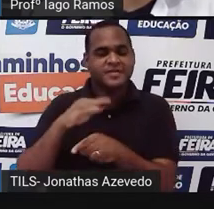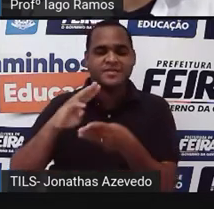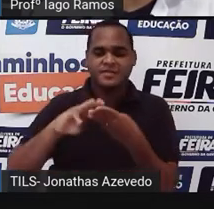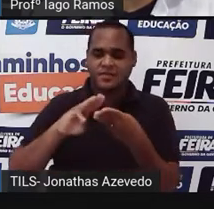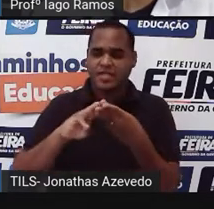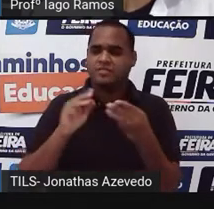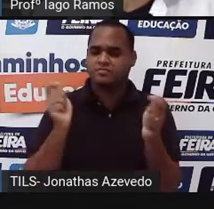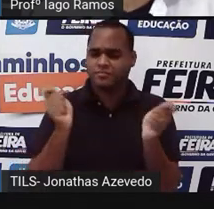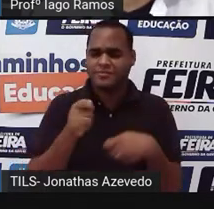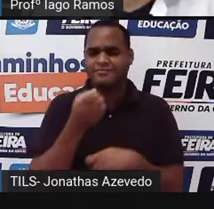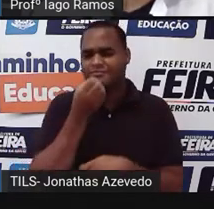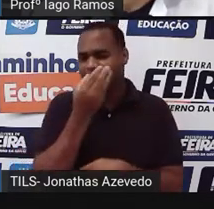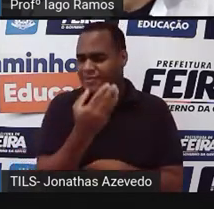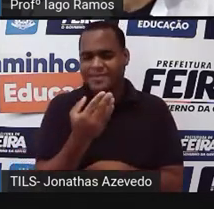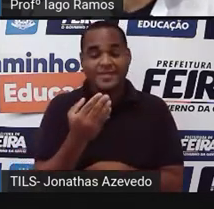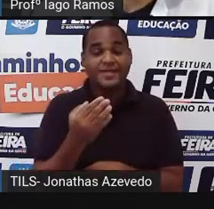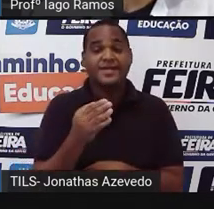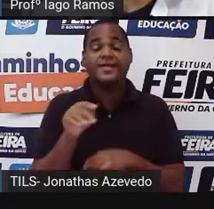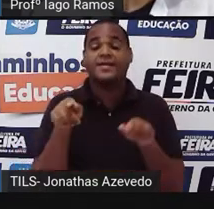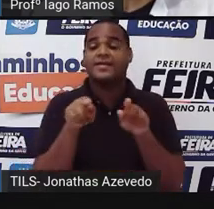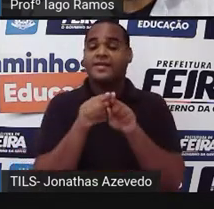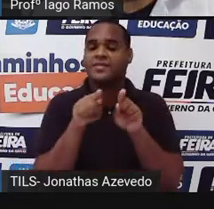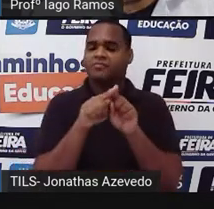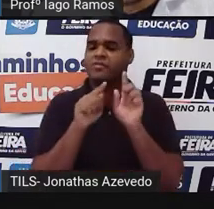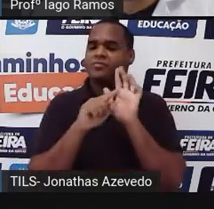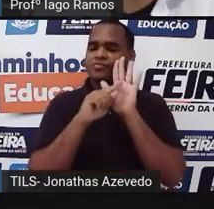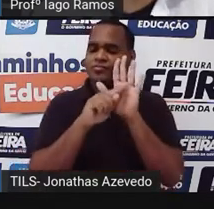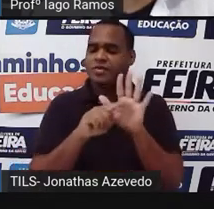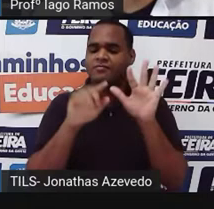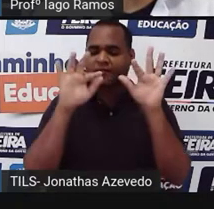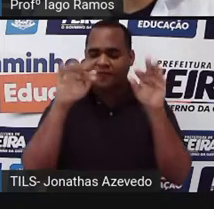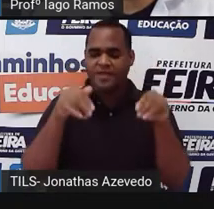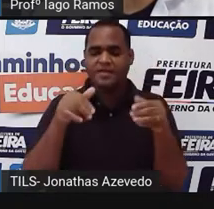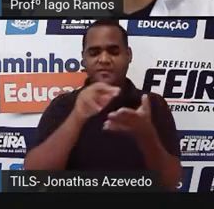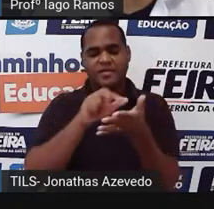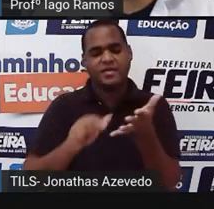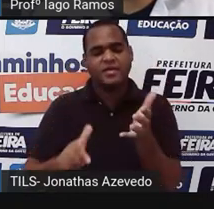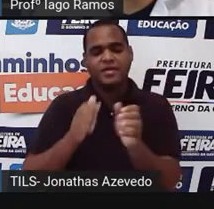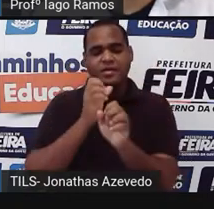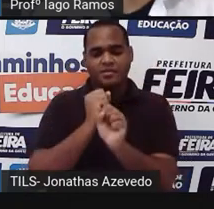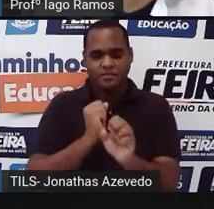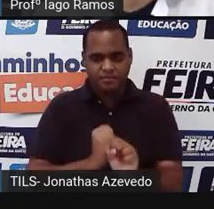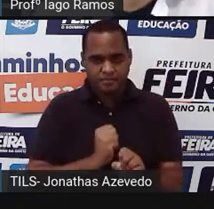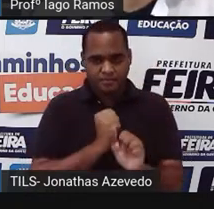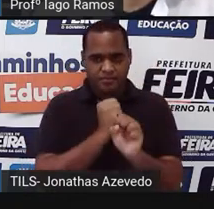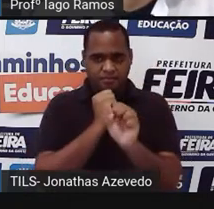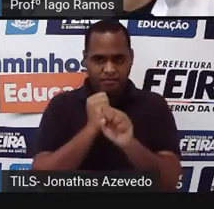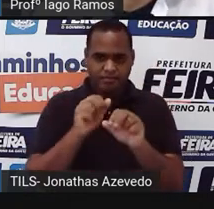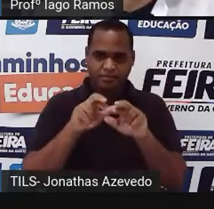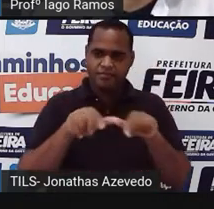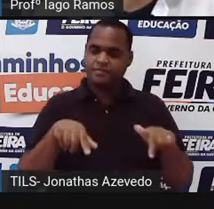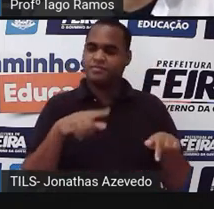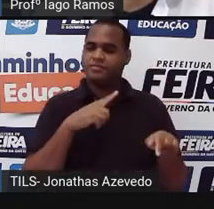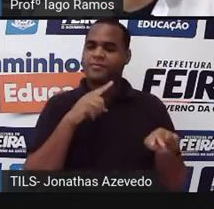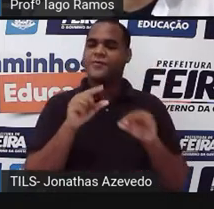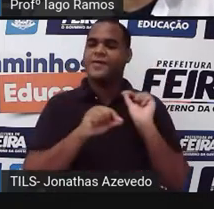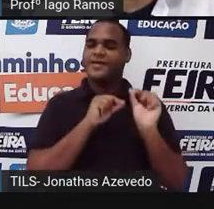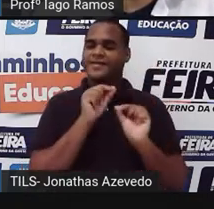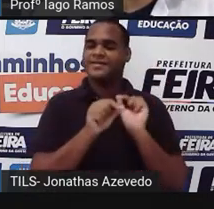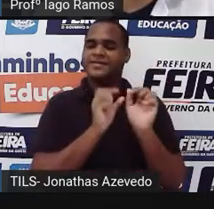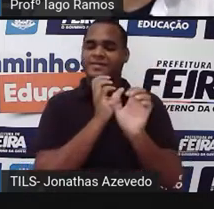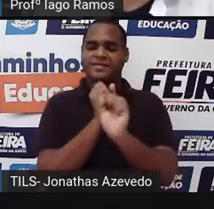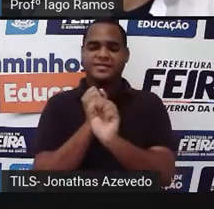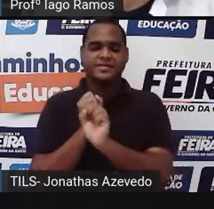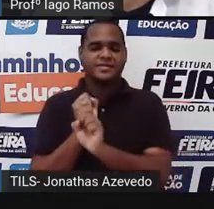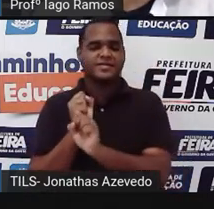ajuda a finalizar os cálculos feitos para a